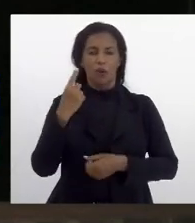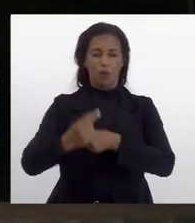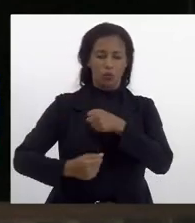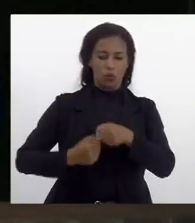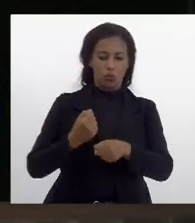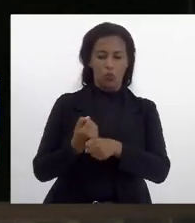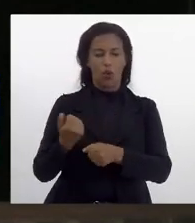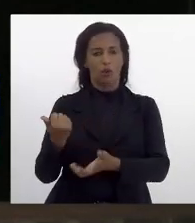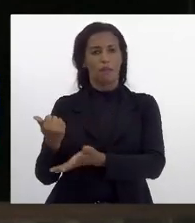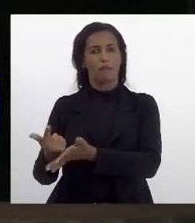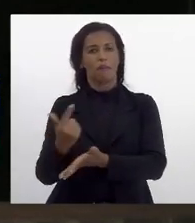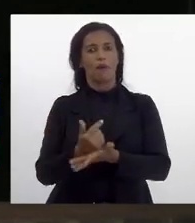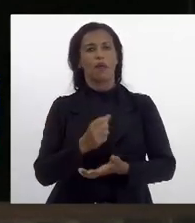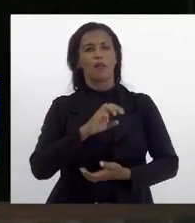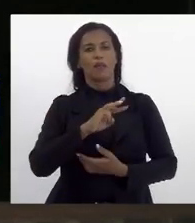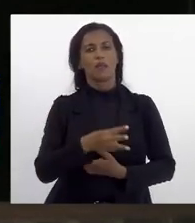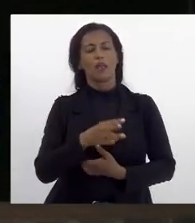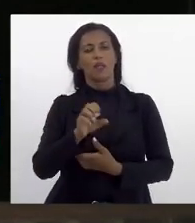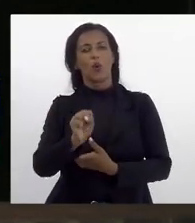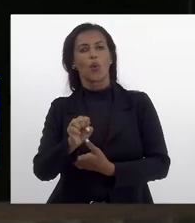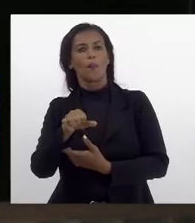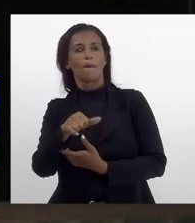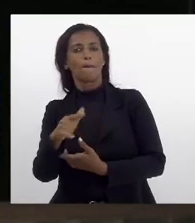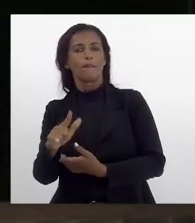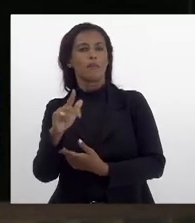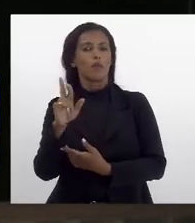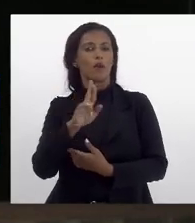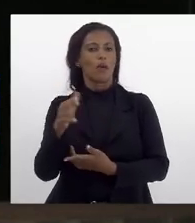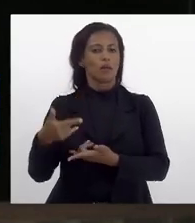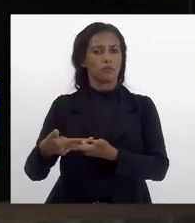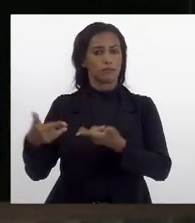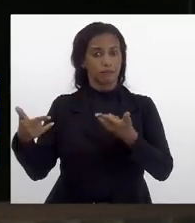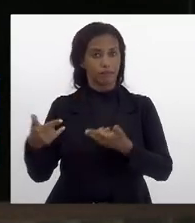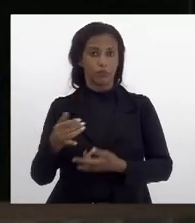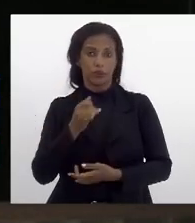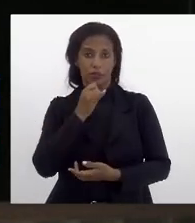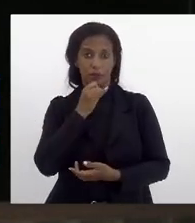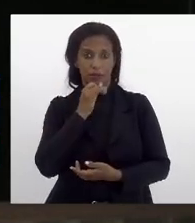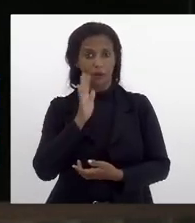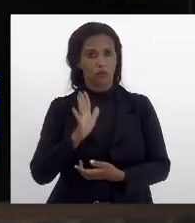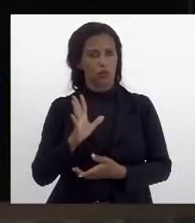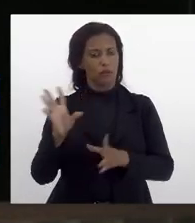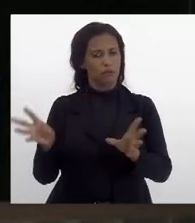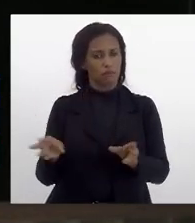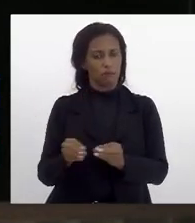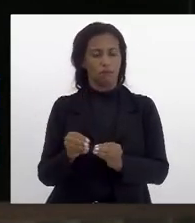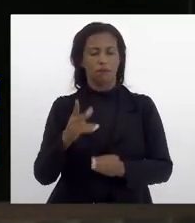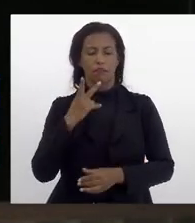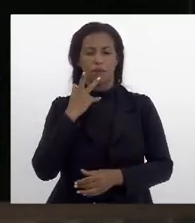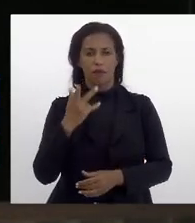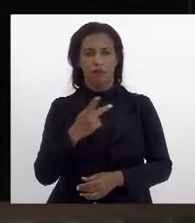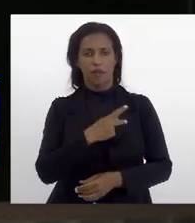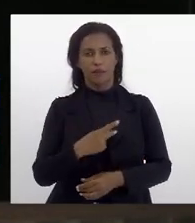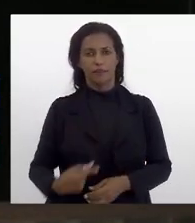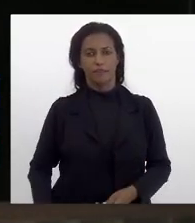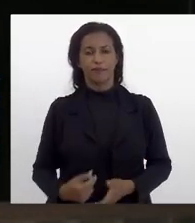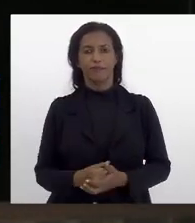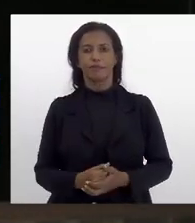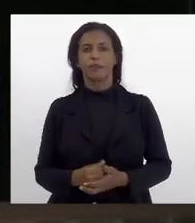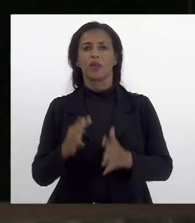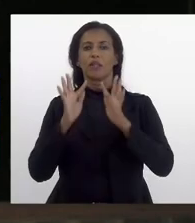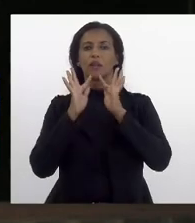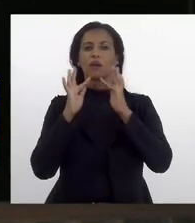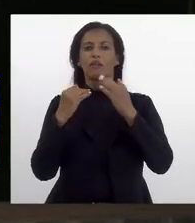gasta entre 3 mil e 8 mil reais com absorvente por exemplo já finalizando a minha fala presidente e uma